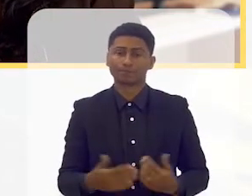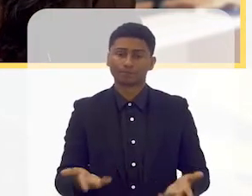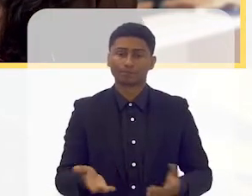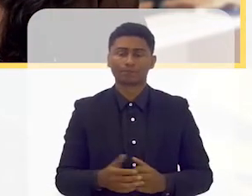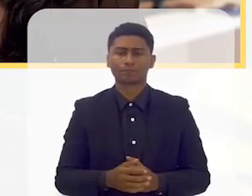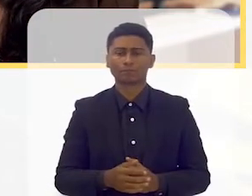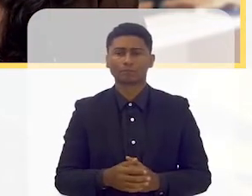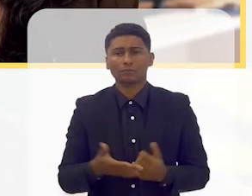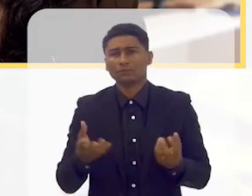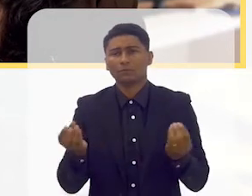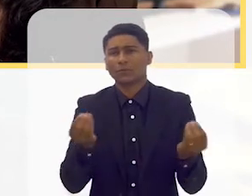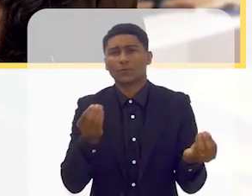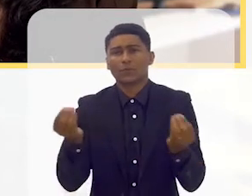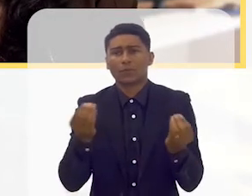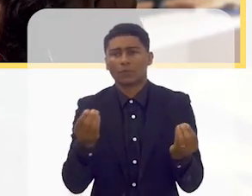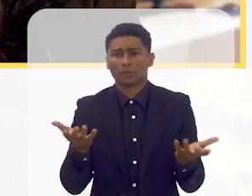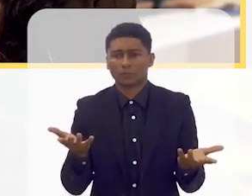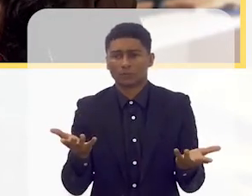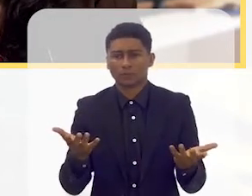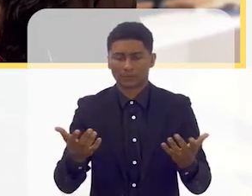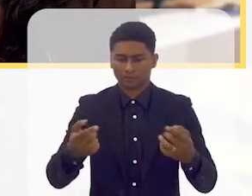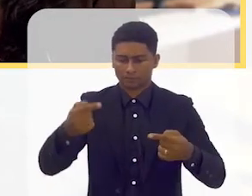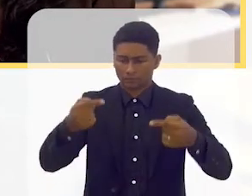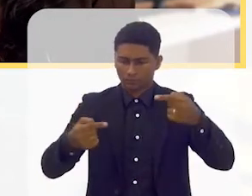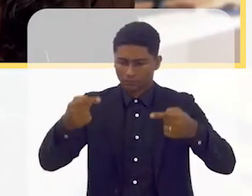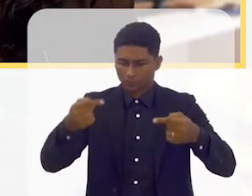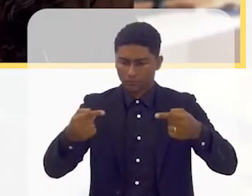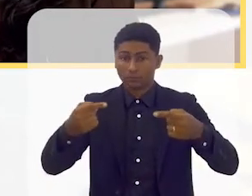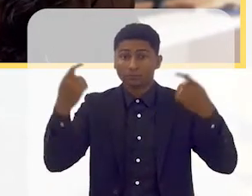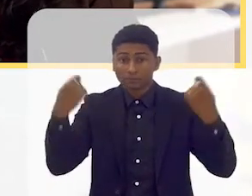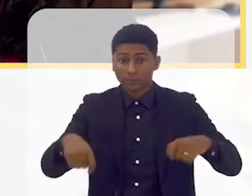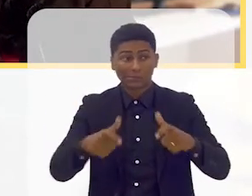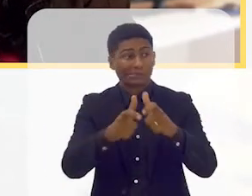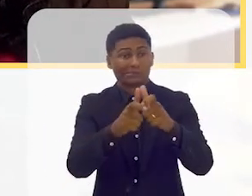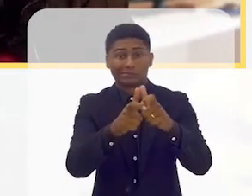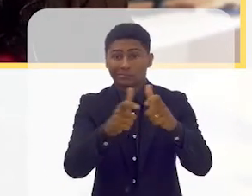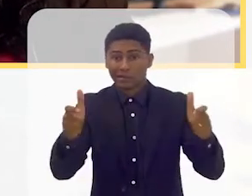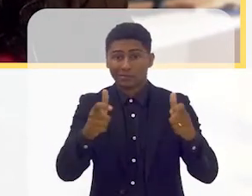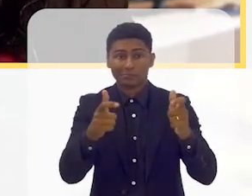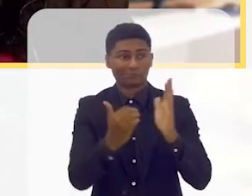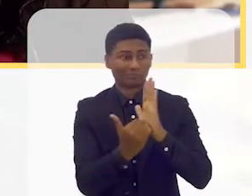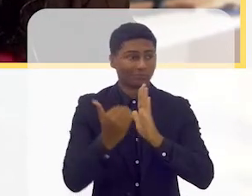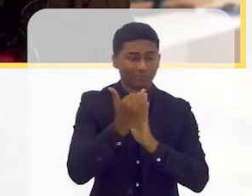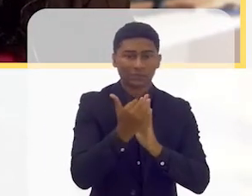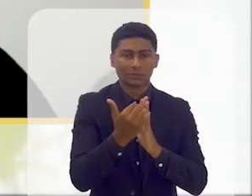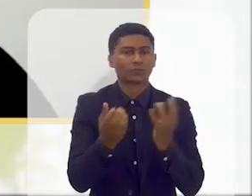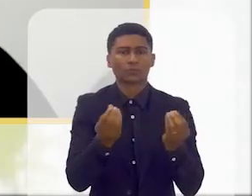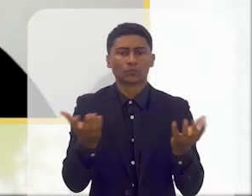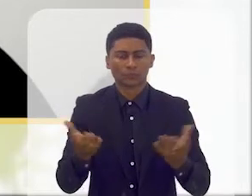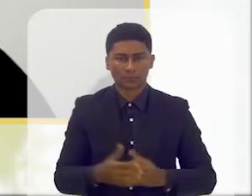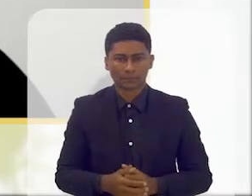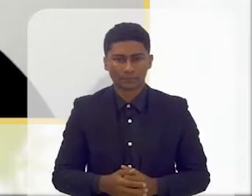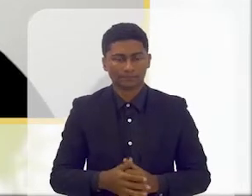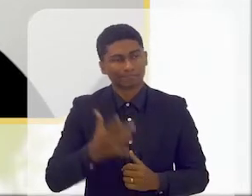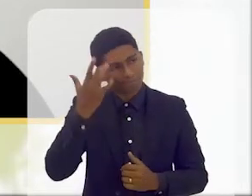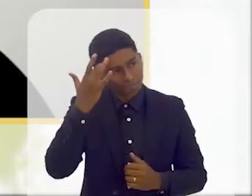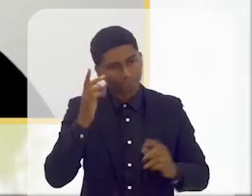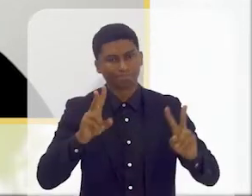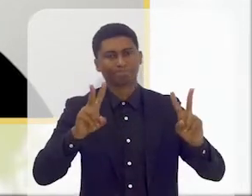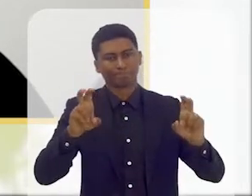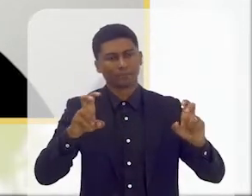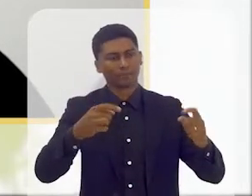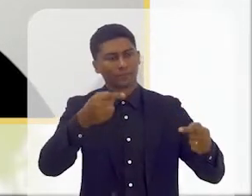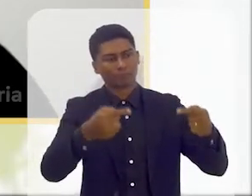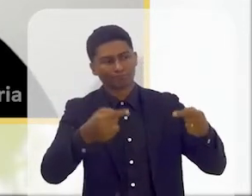Dessa forma, como é que seria possível ampliar essa discussão para valer, professora? Eu acho que esta discussão